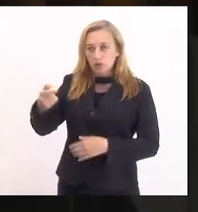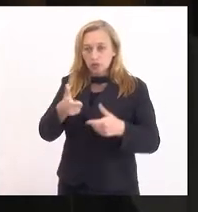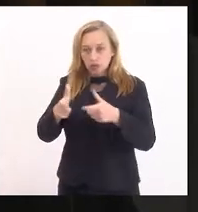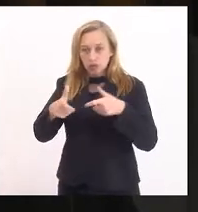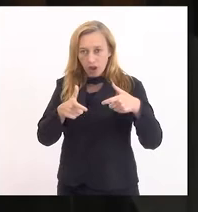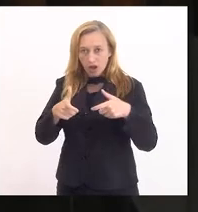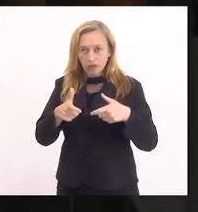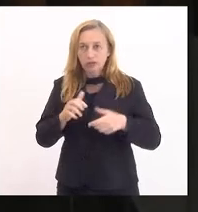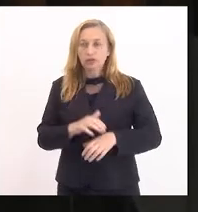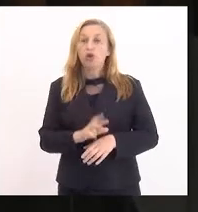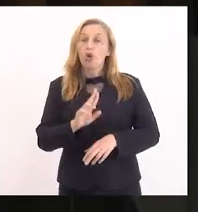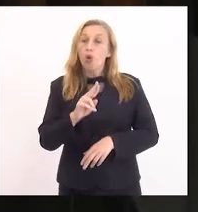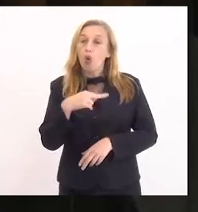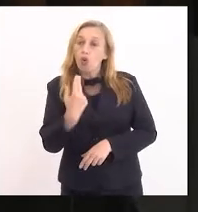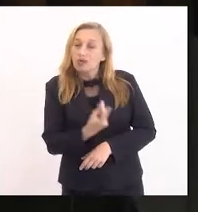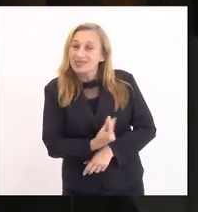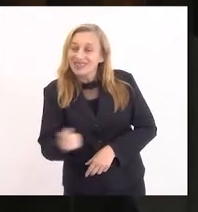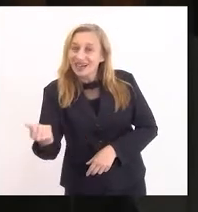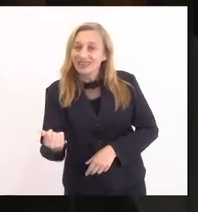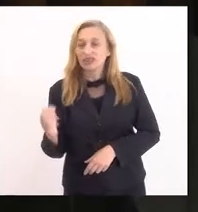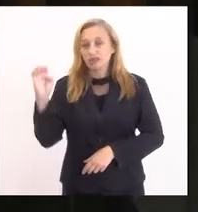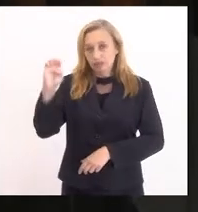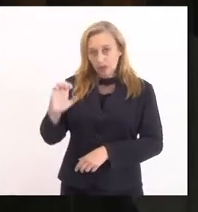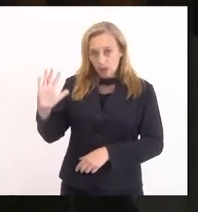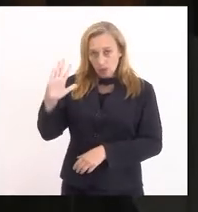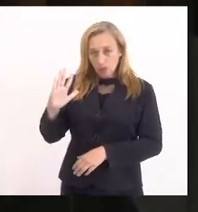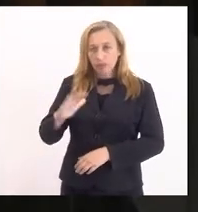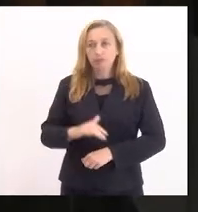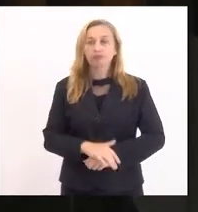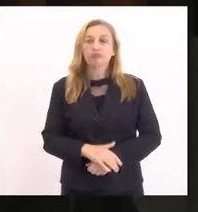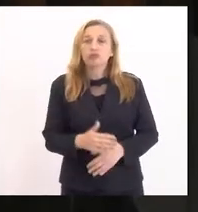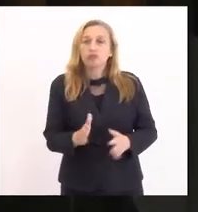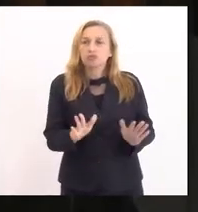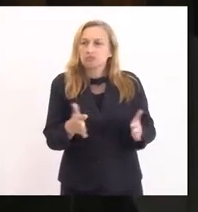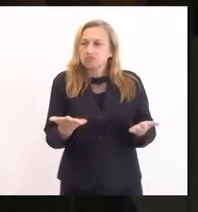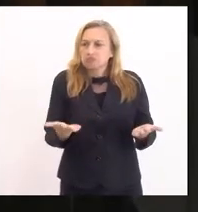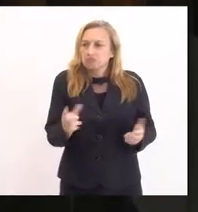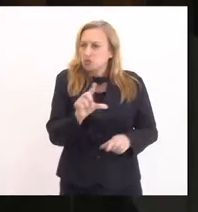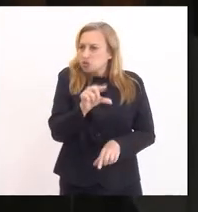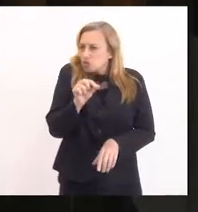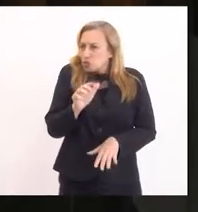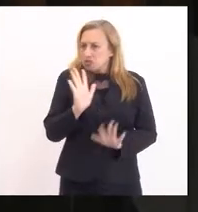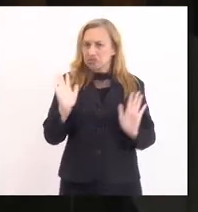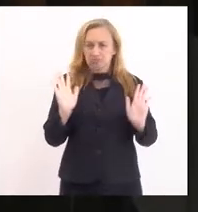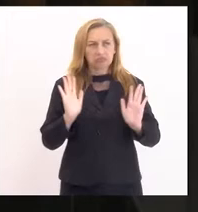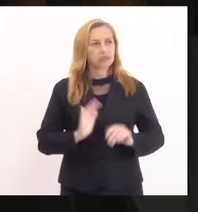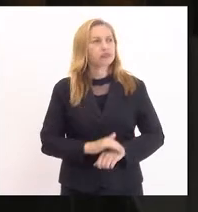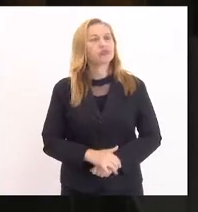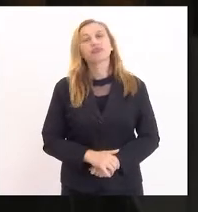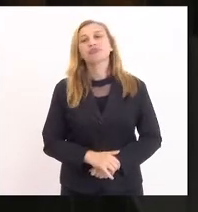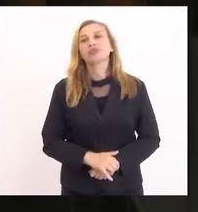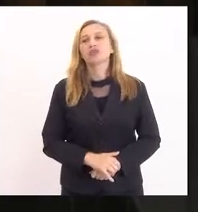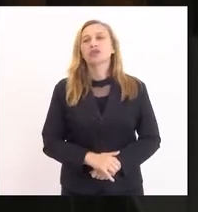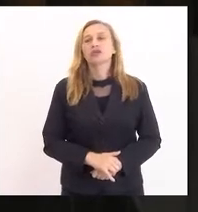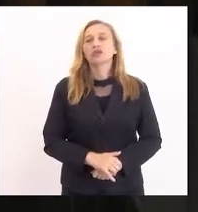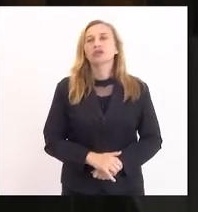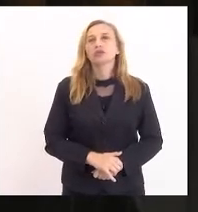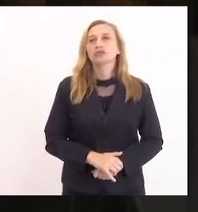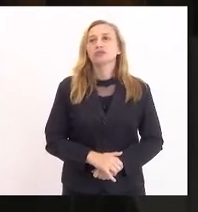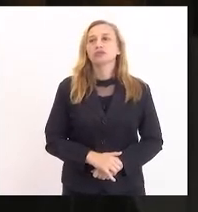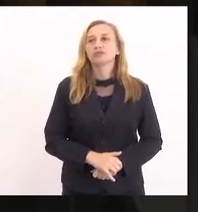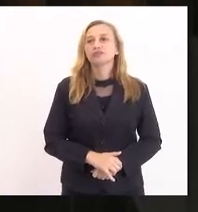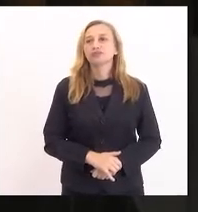ou a porta de saída para a Europa, como queiram. E isto está tendo